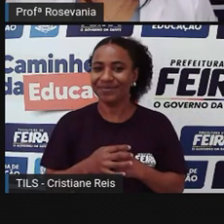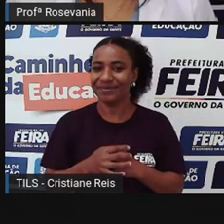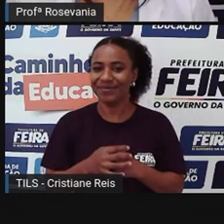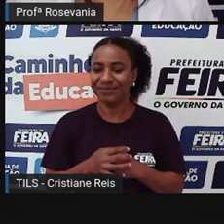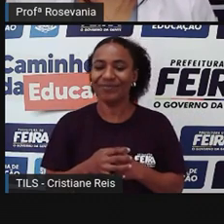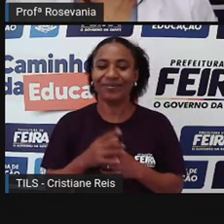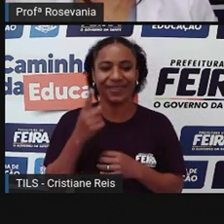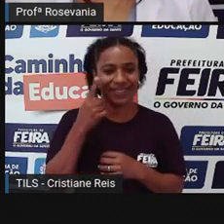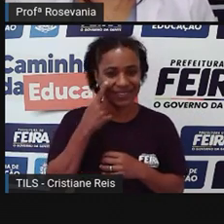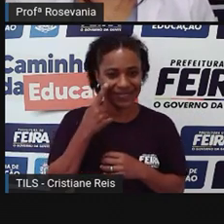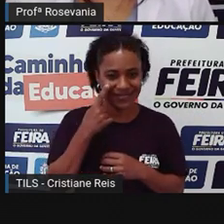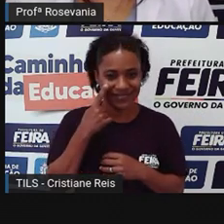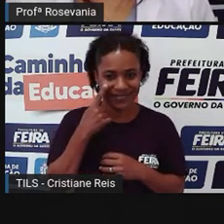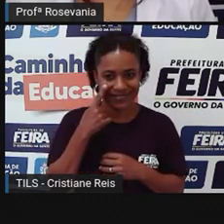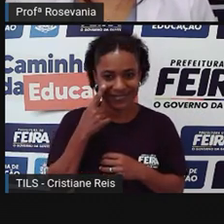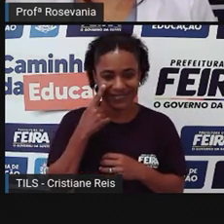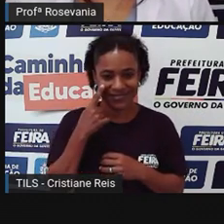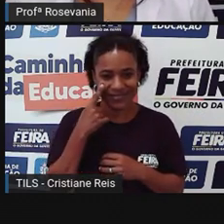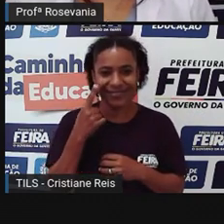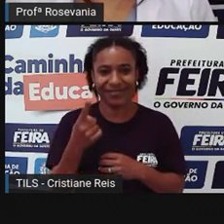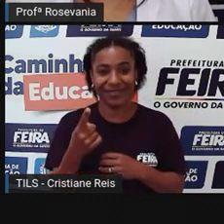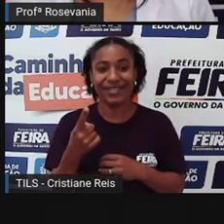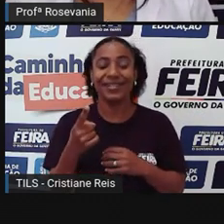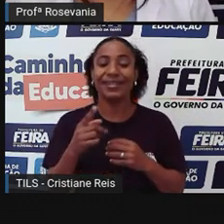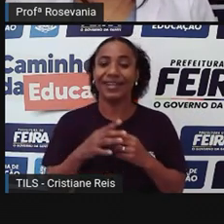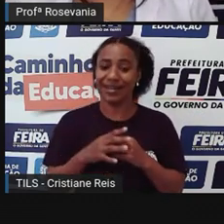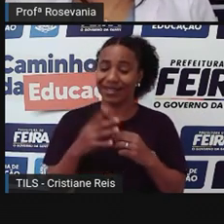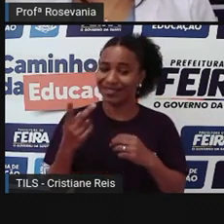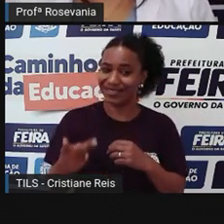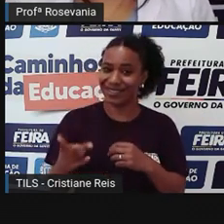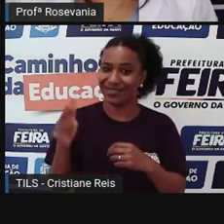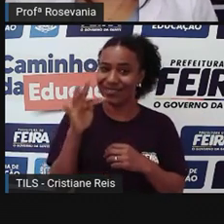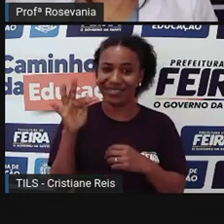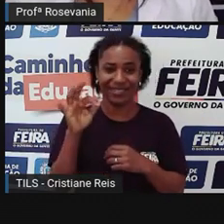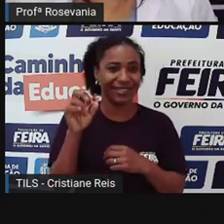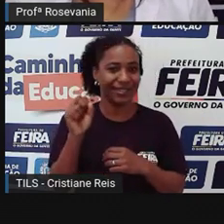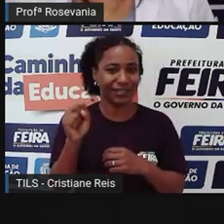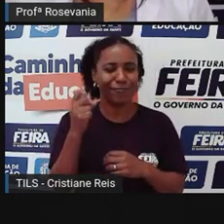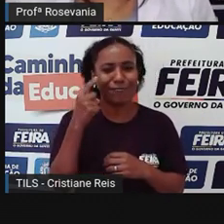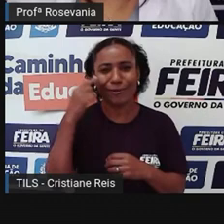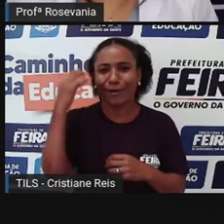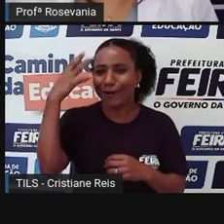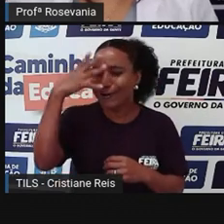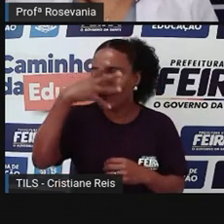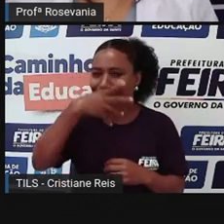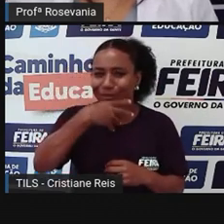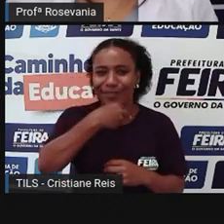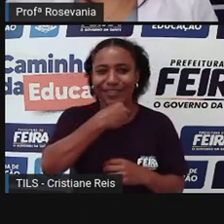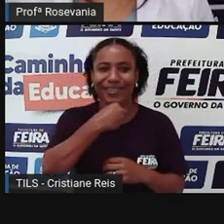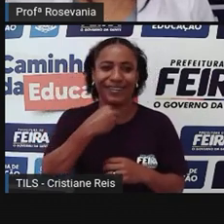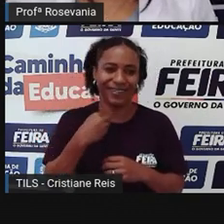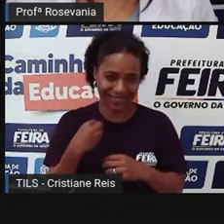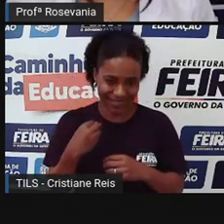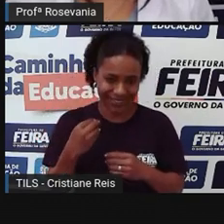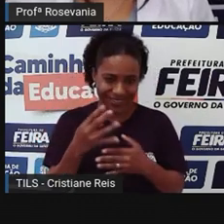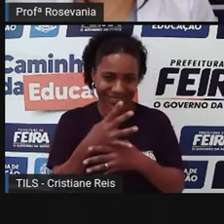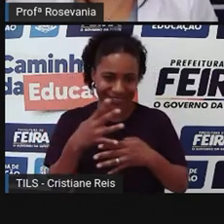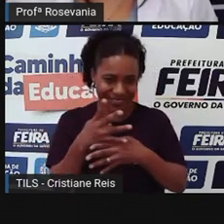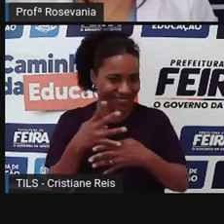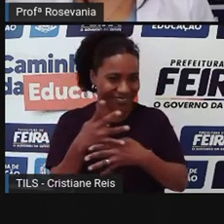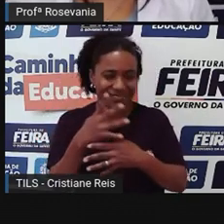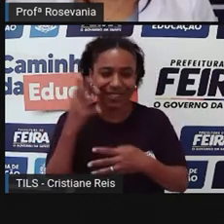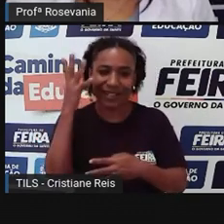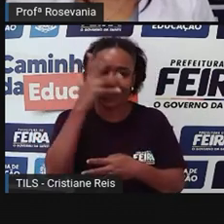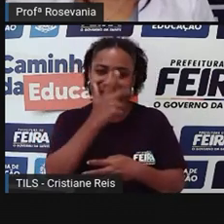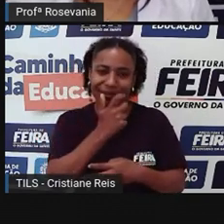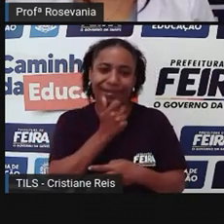cara, eu chamo, né, atenção pra vocês, da nossa princesinha do sertão, o quão bonitinha, né, tá a nossa cidade, sempre foi nossa cidade,